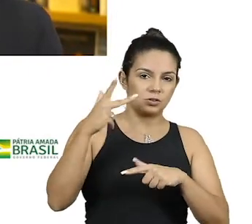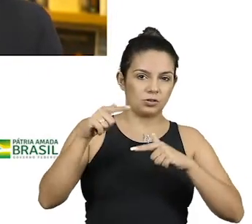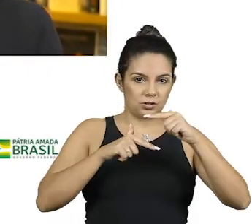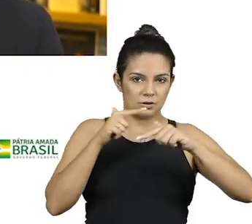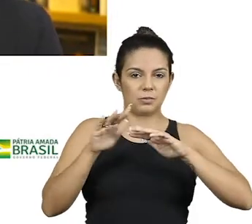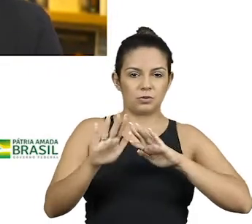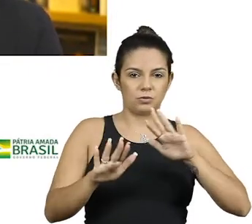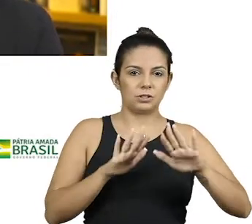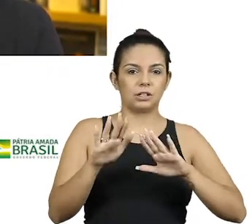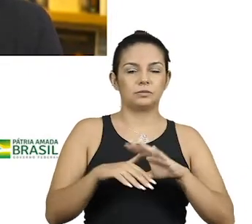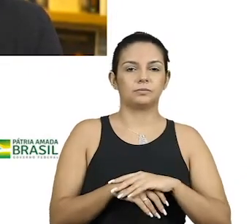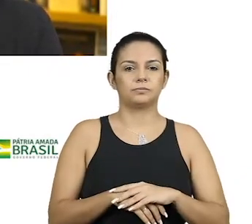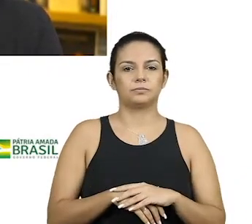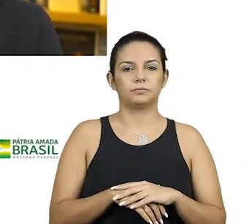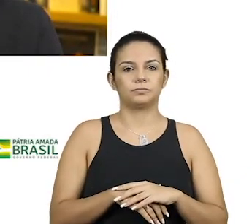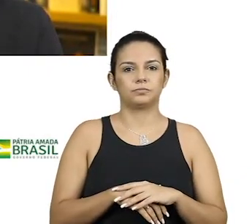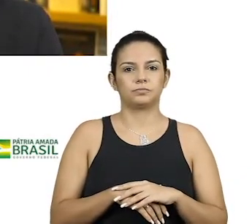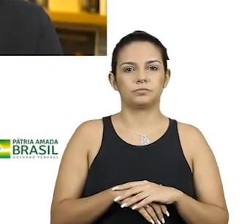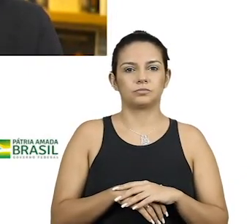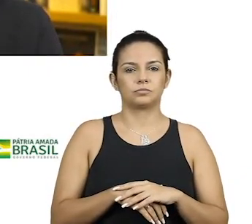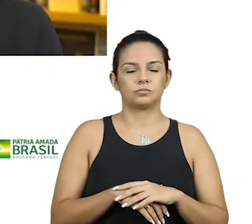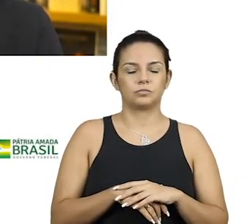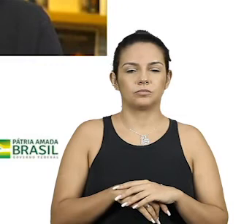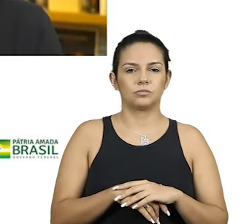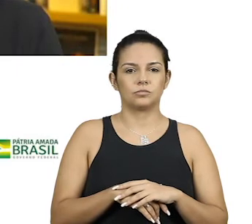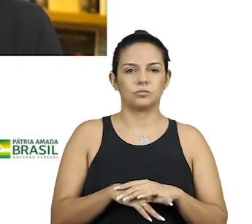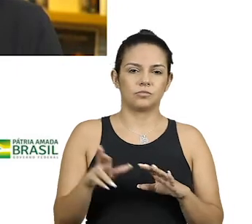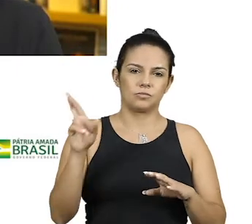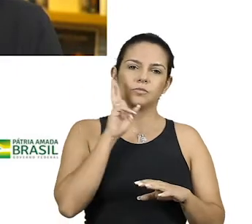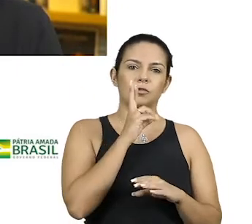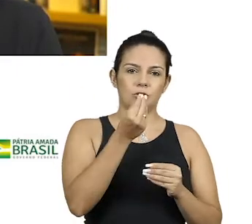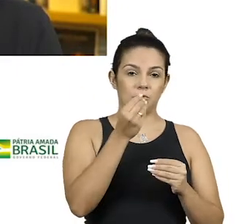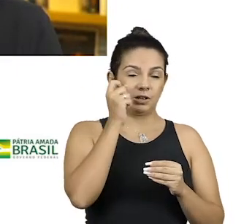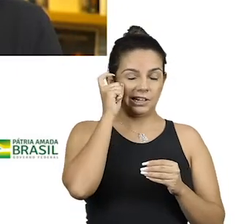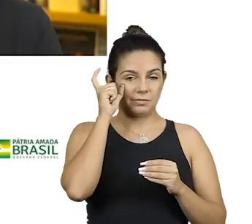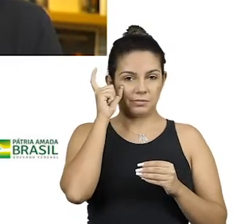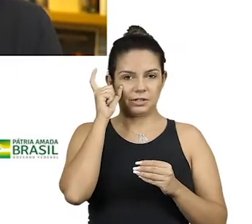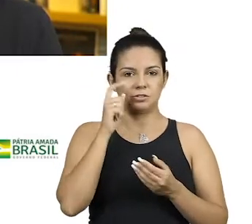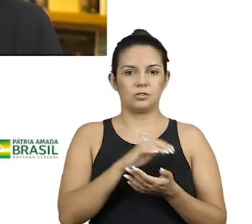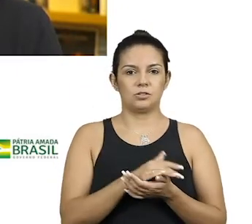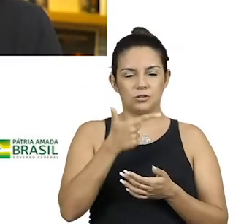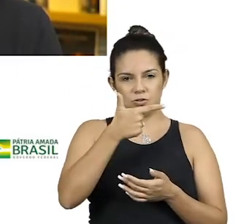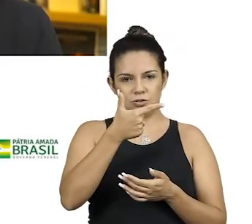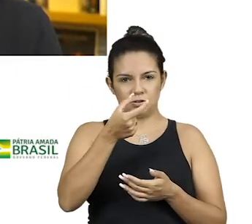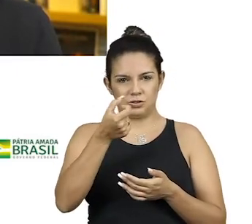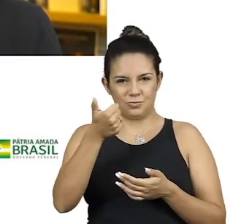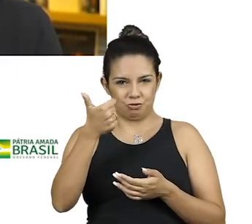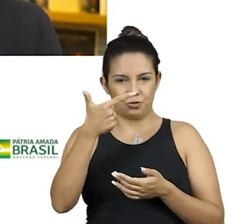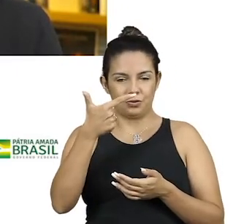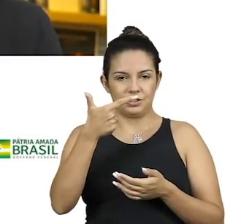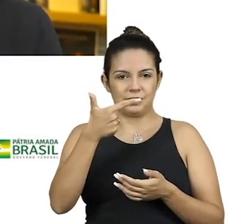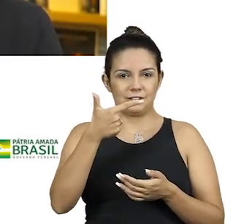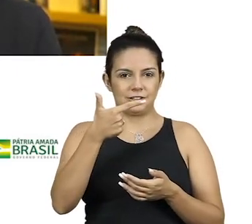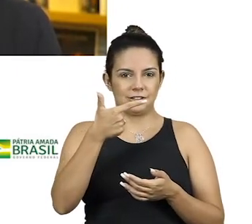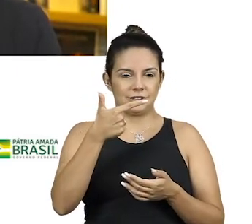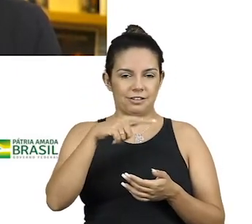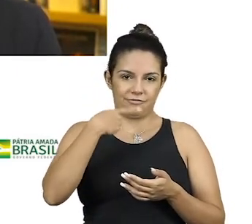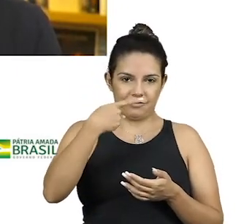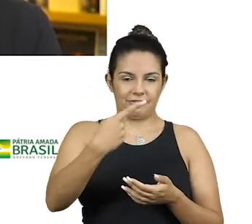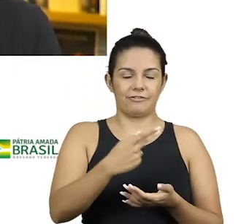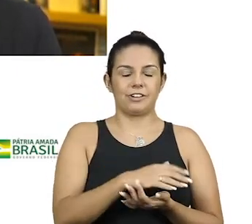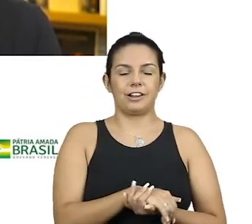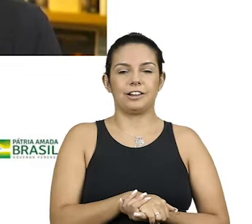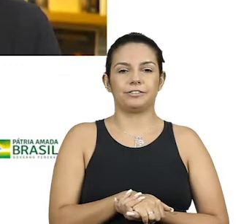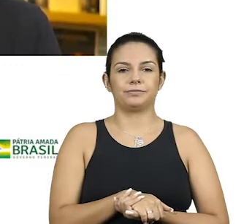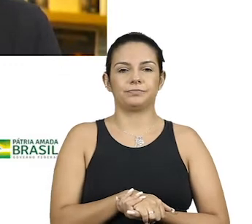com cuidado, sabia? Você quer... É muito impressionante. Em 2012, para se falar